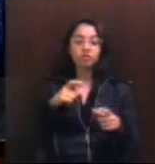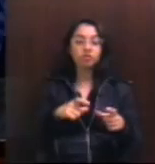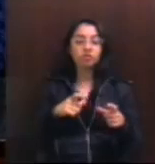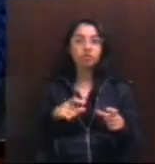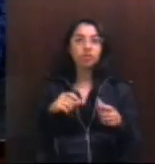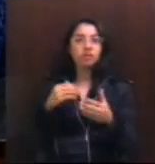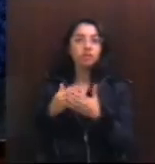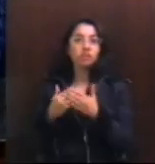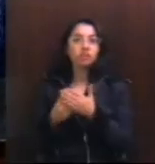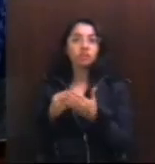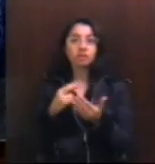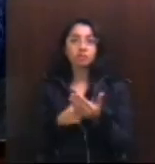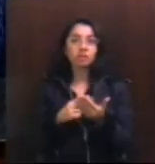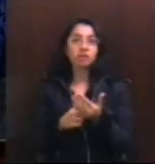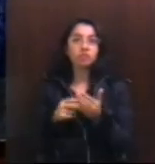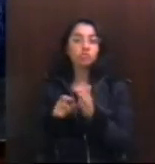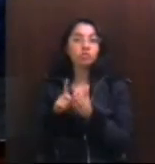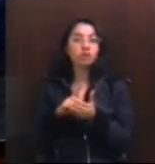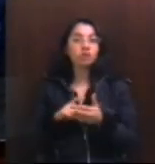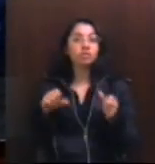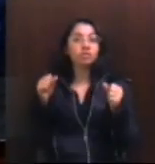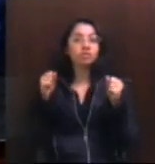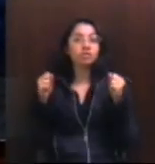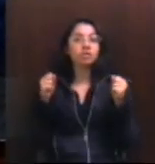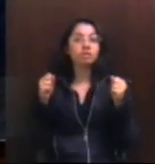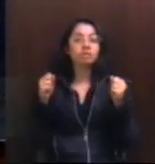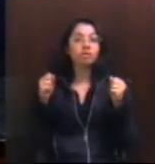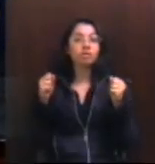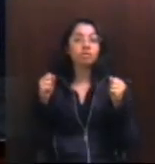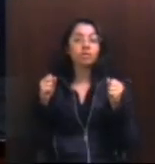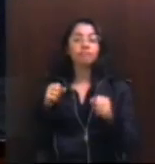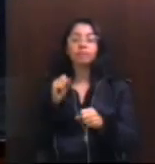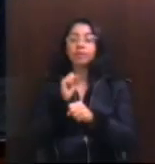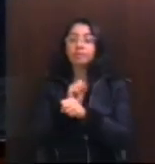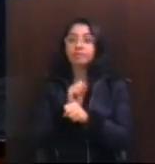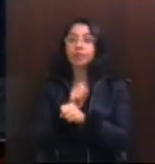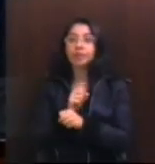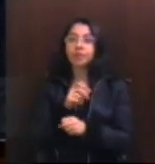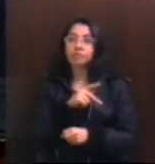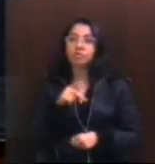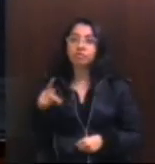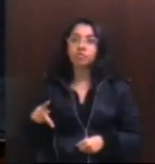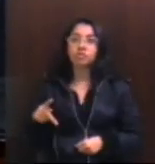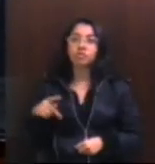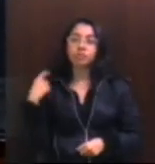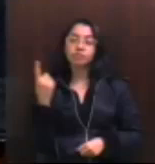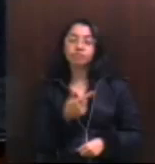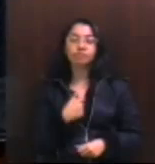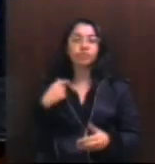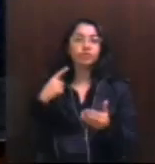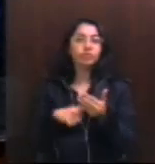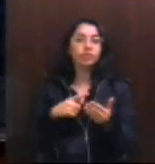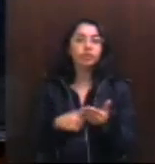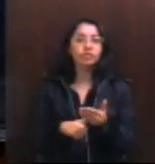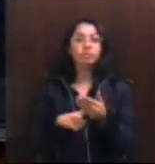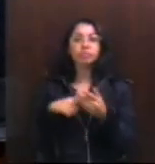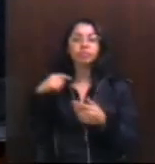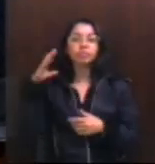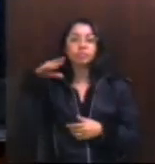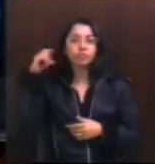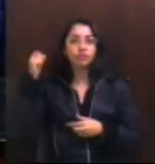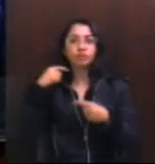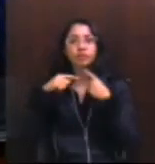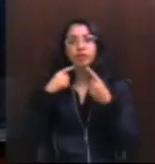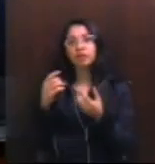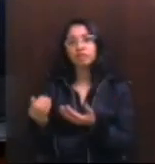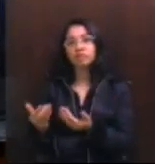mesmo antes da greve dos professores. O que pode haver, nós lutamos por anos, e eu sempre ouvi como crítica à juventude, os jovens não